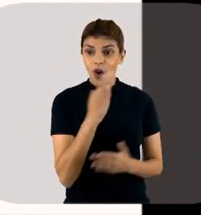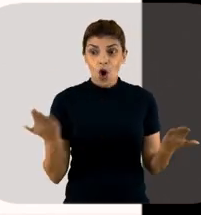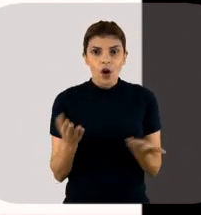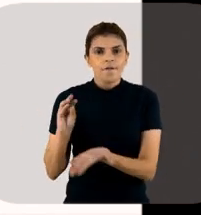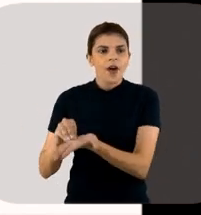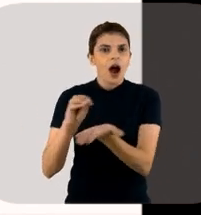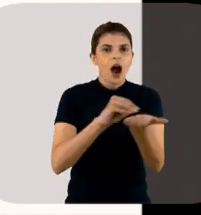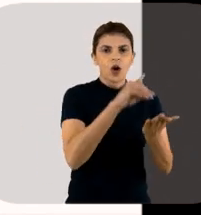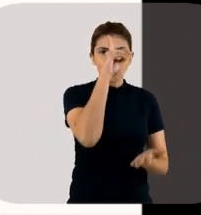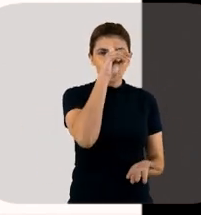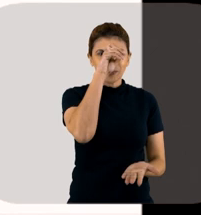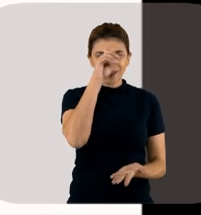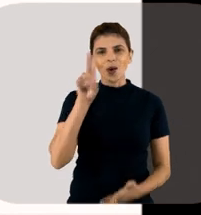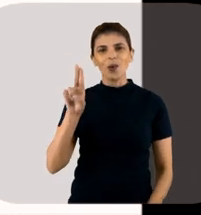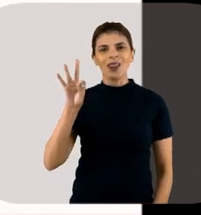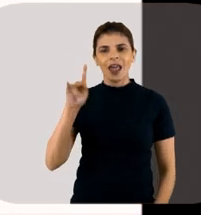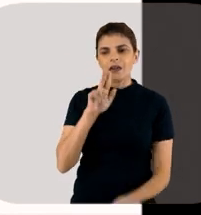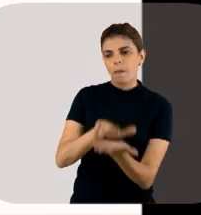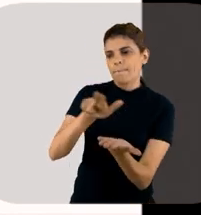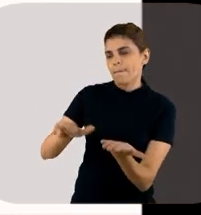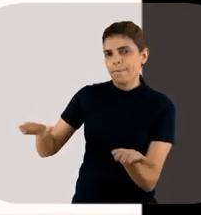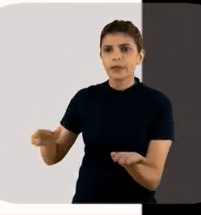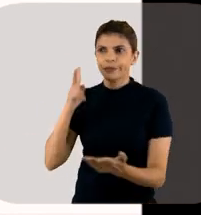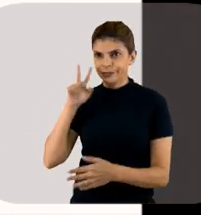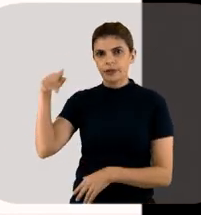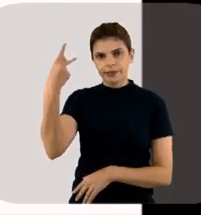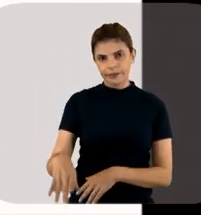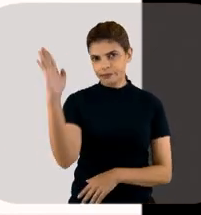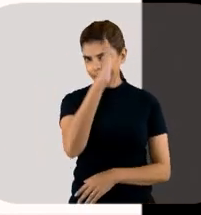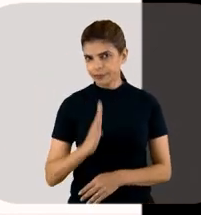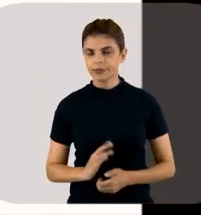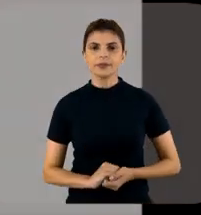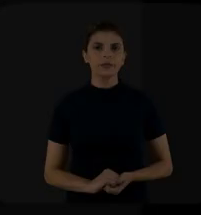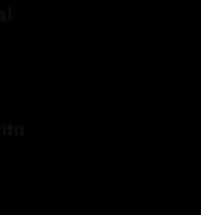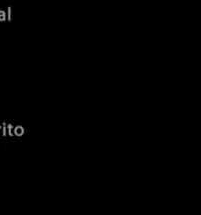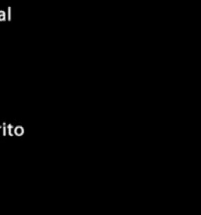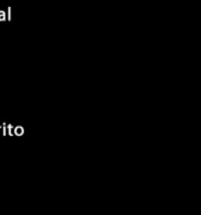senhores, hoje falta leito de terapia intensiva, todo mundo sabe, no nosso país. isso. Obrigado.